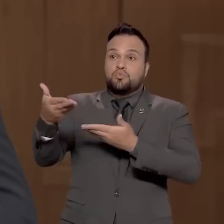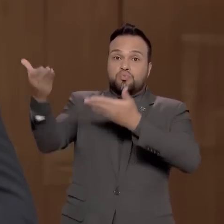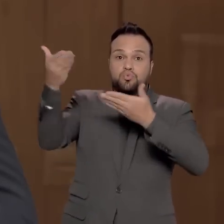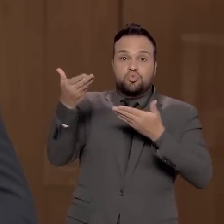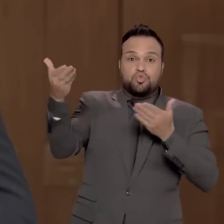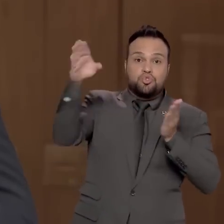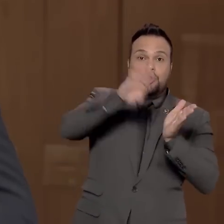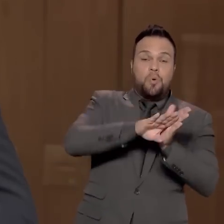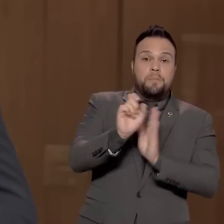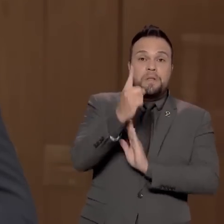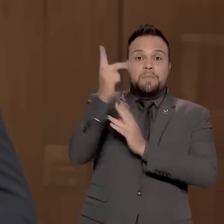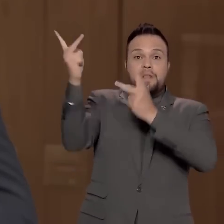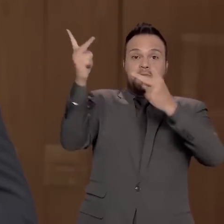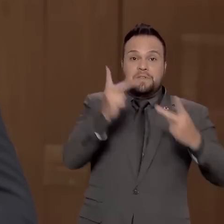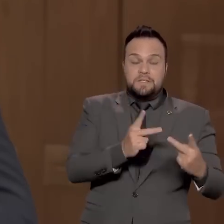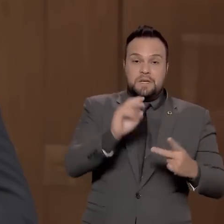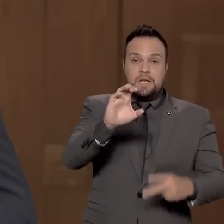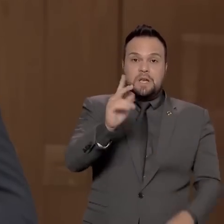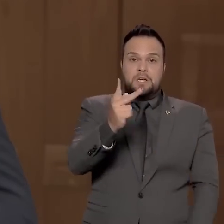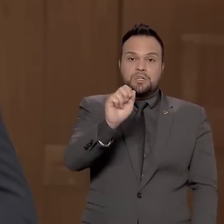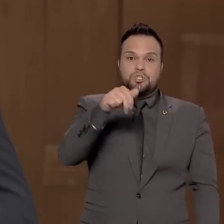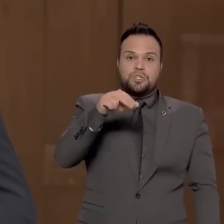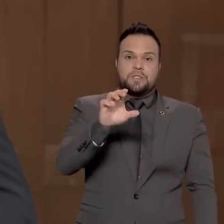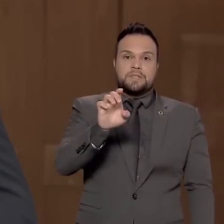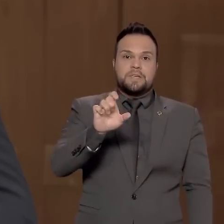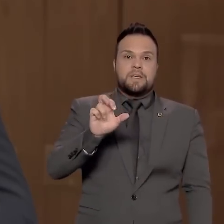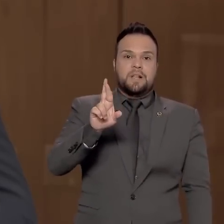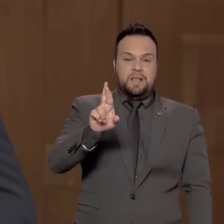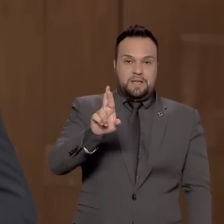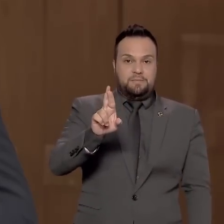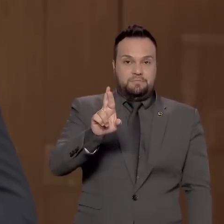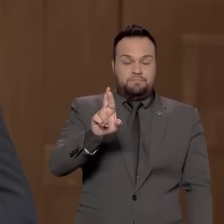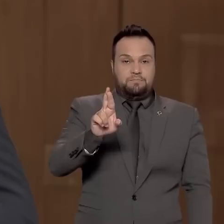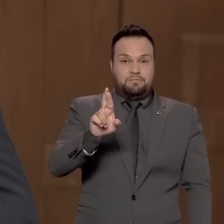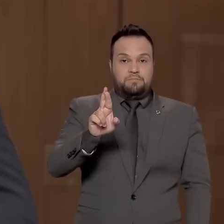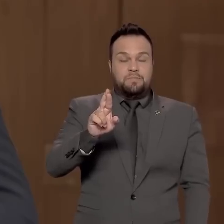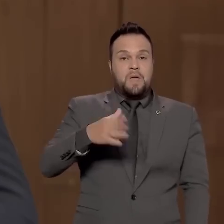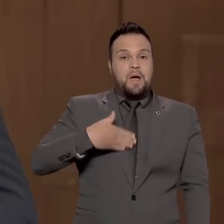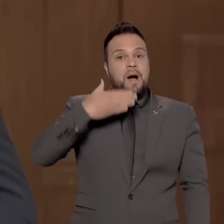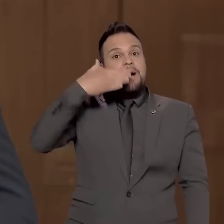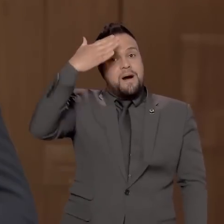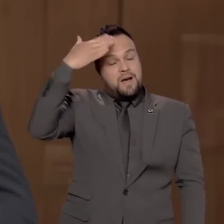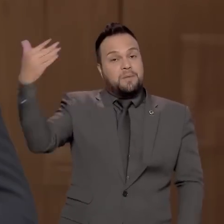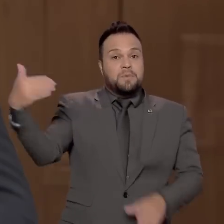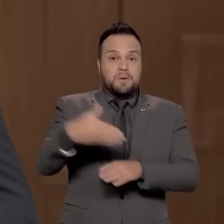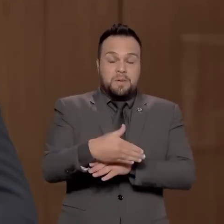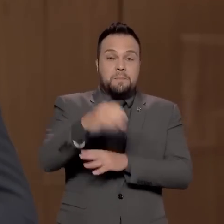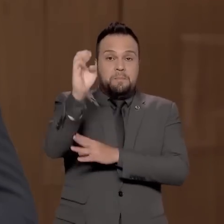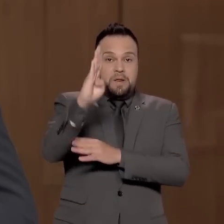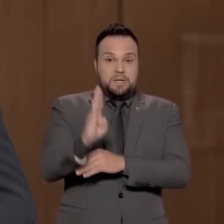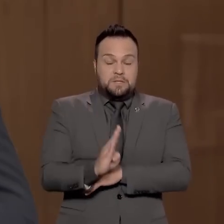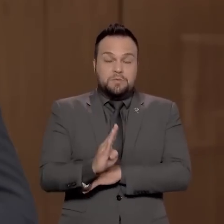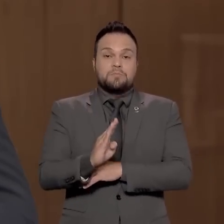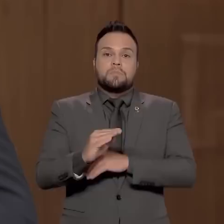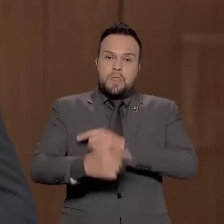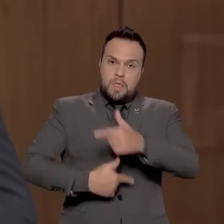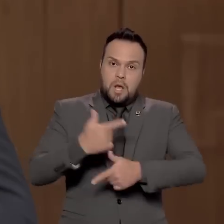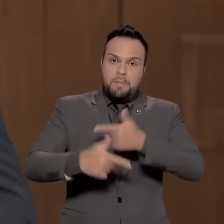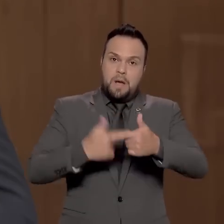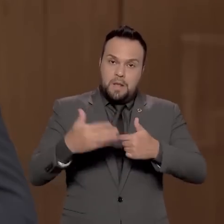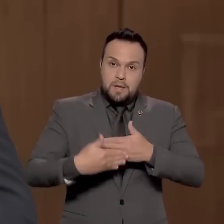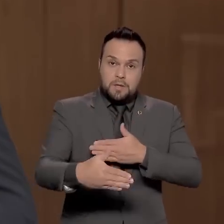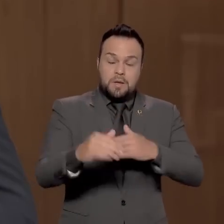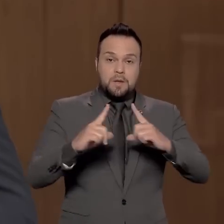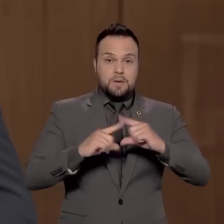recebemos a primeira visita de um chanceler saudita ao Brasil. Estamos trabalhando para receber, ainda este ano, em